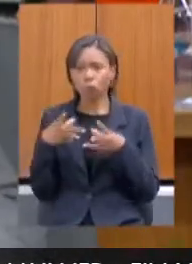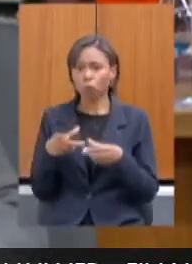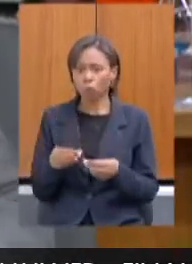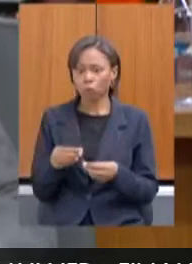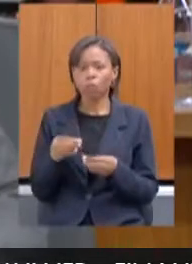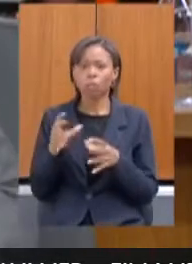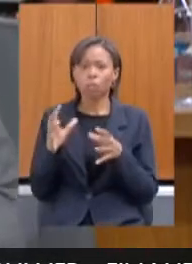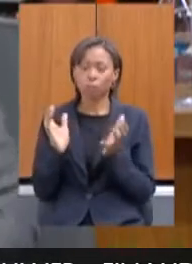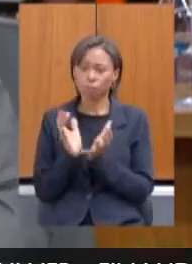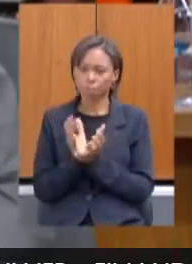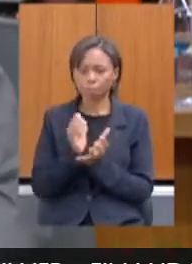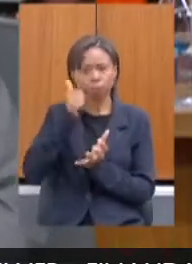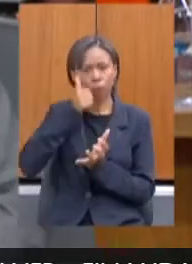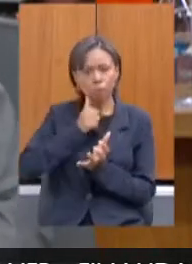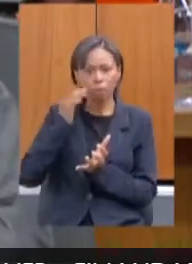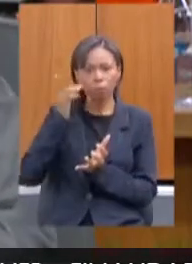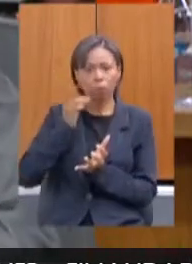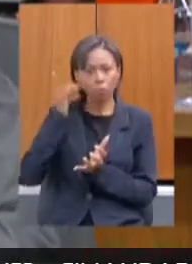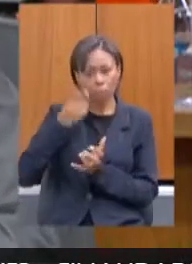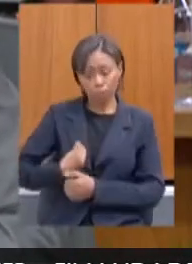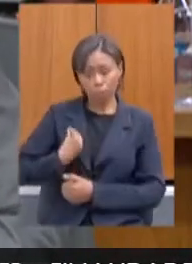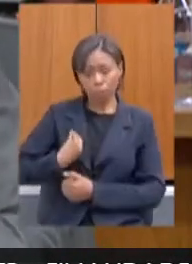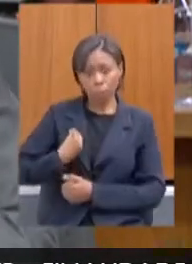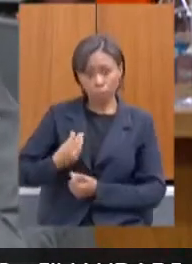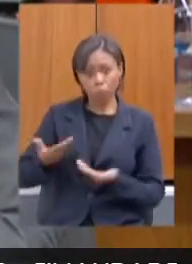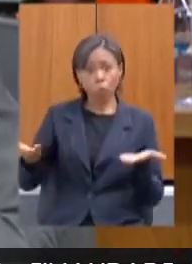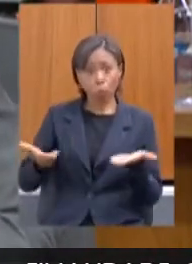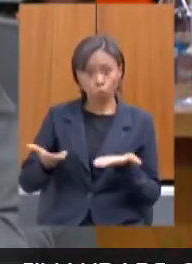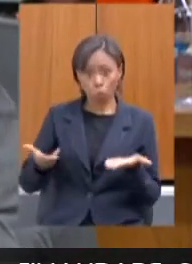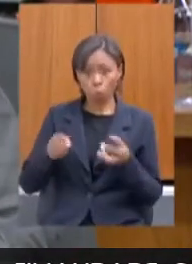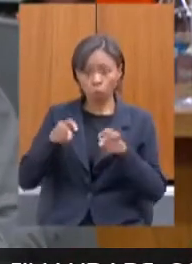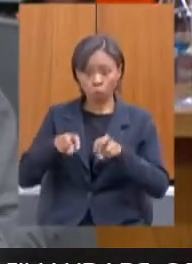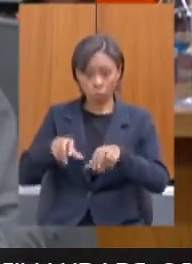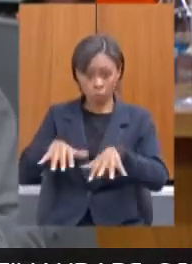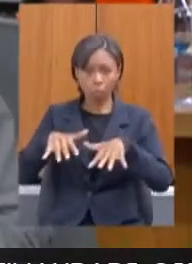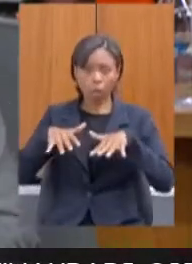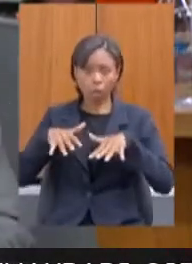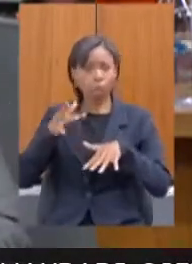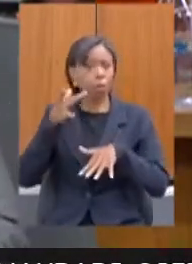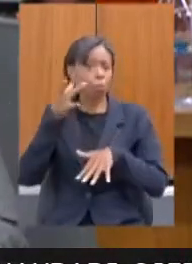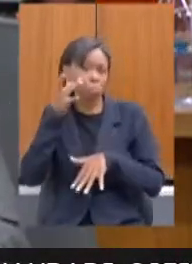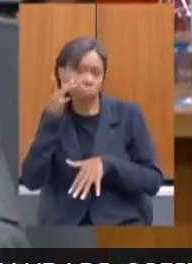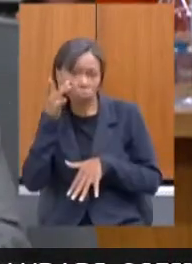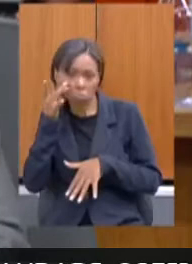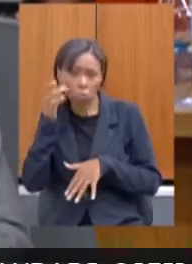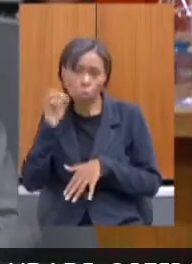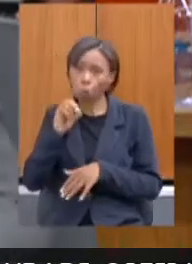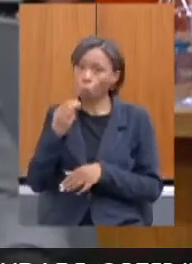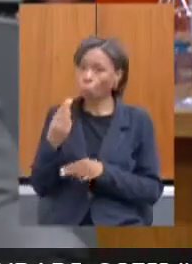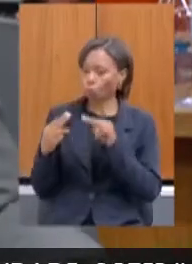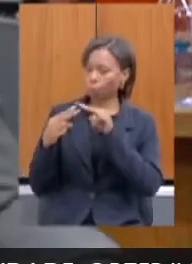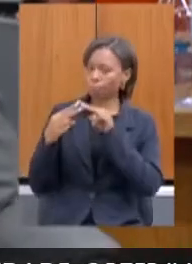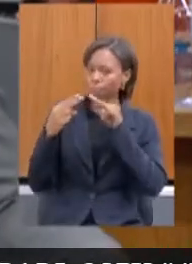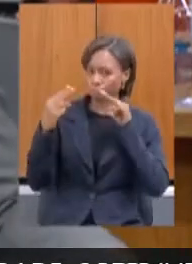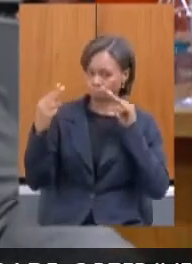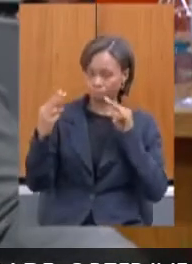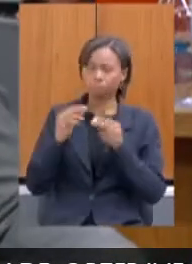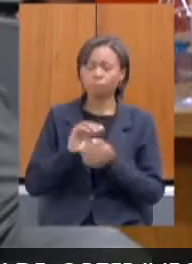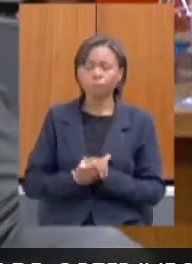deputadas presentes aqui, deputados nessa audiência, seja presencialmente ou de forma remota, e